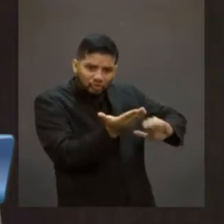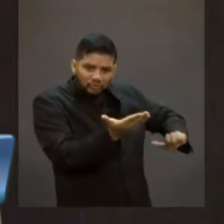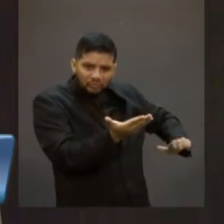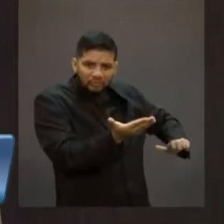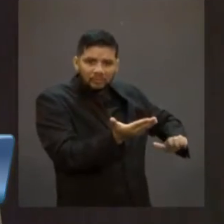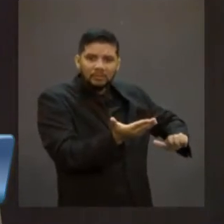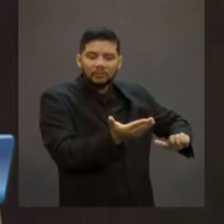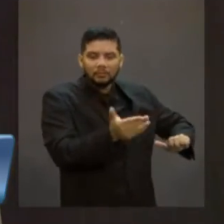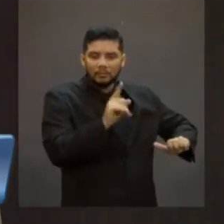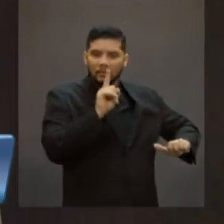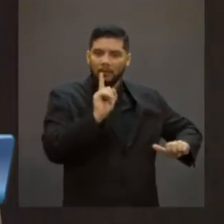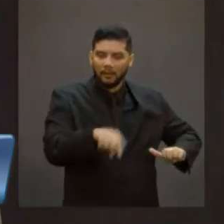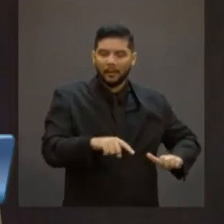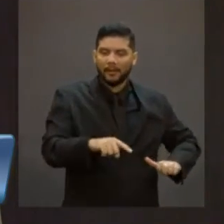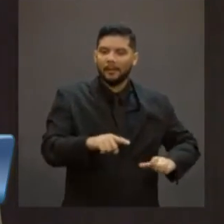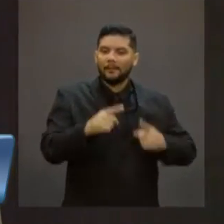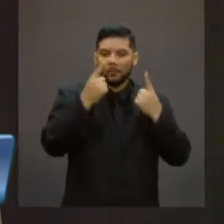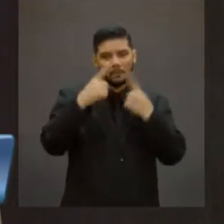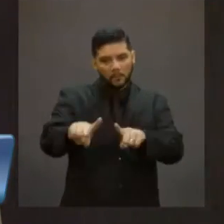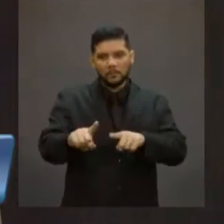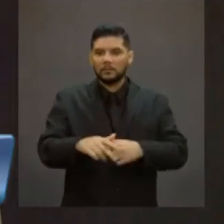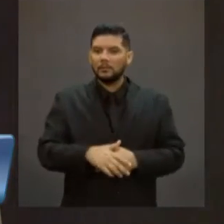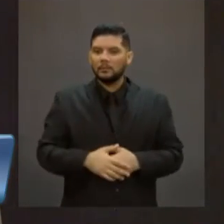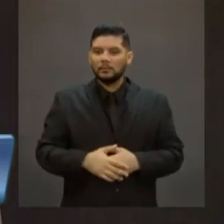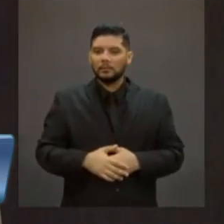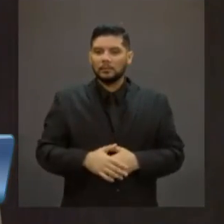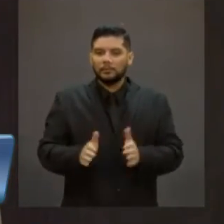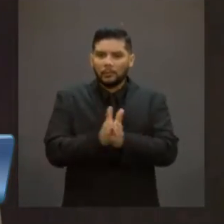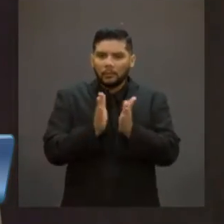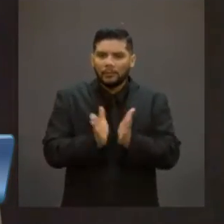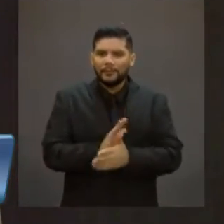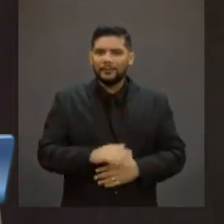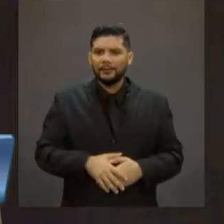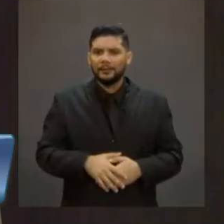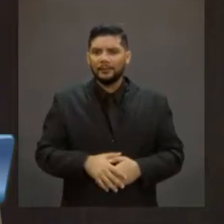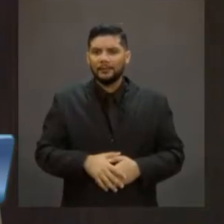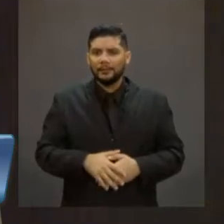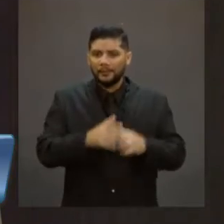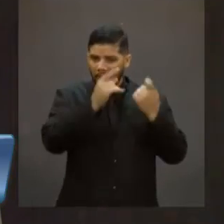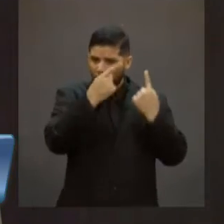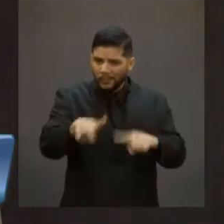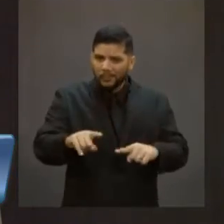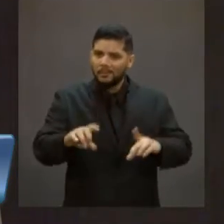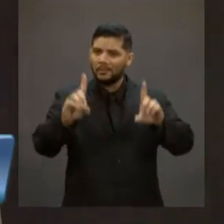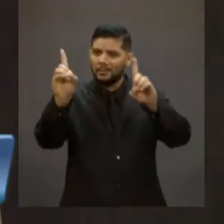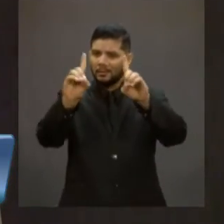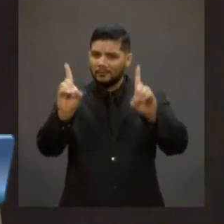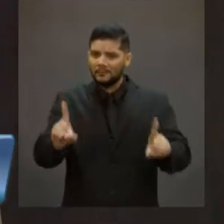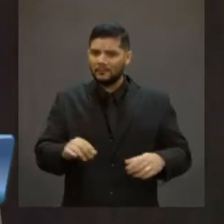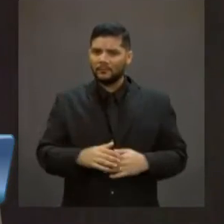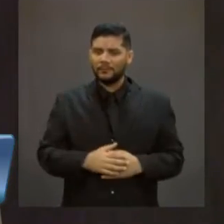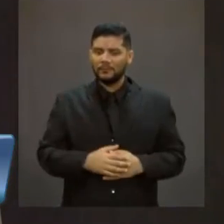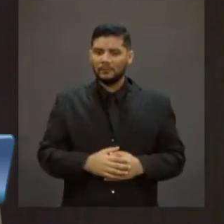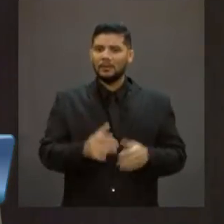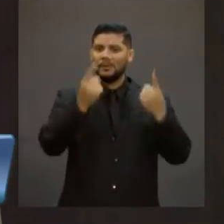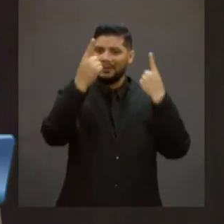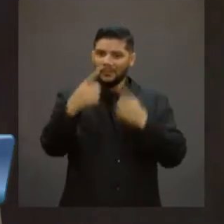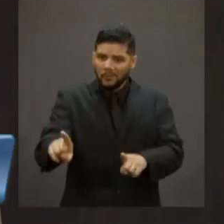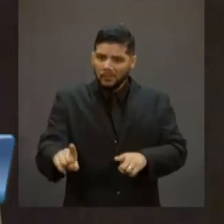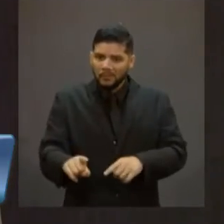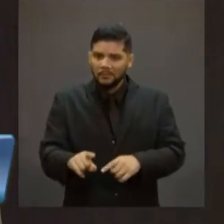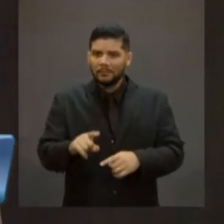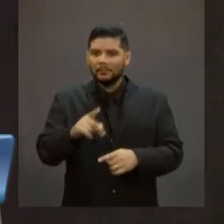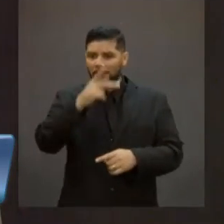deficiência em situação de pobreza, o idoso, a viúva que demanda pensão por morte, que precisa desse laudo.